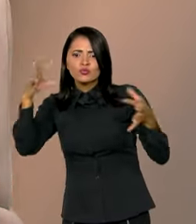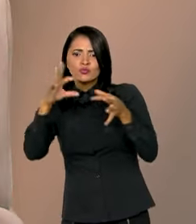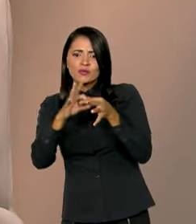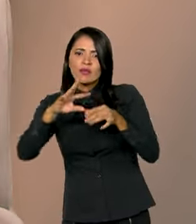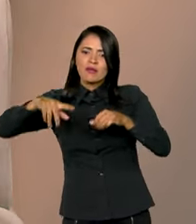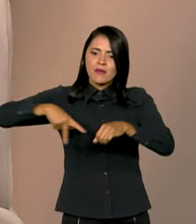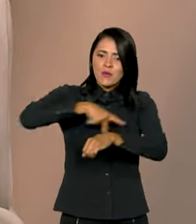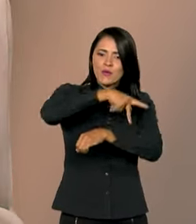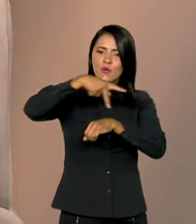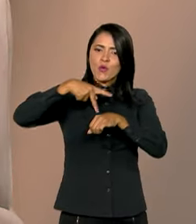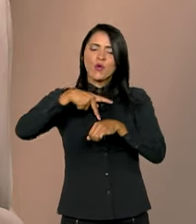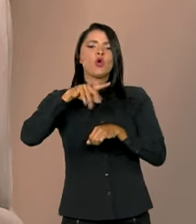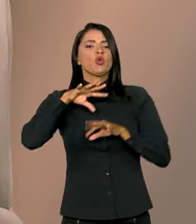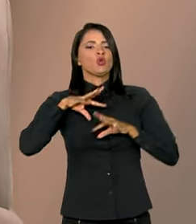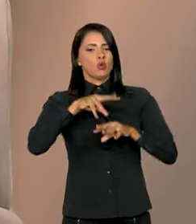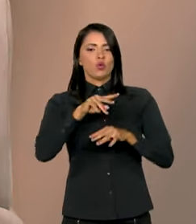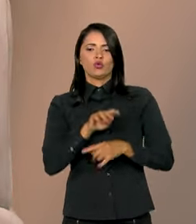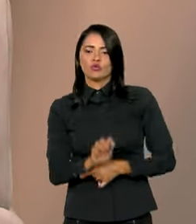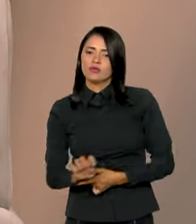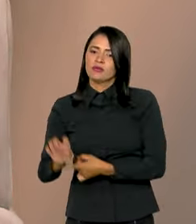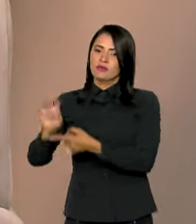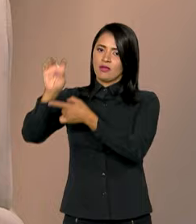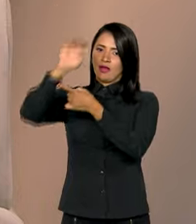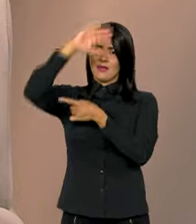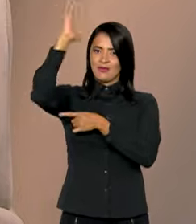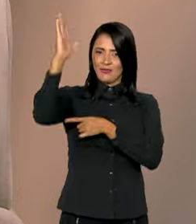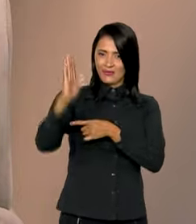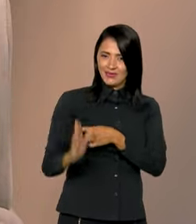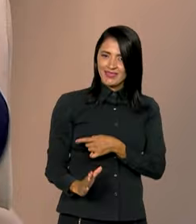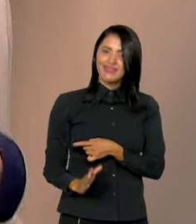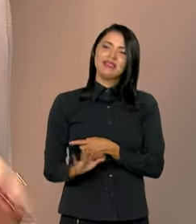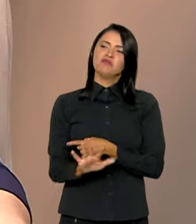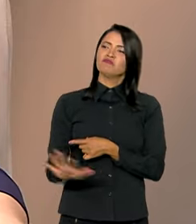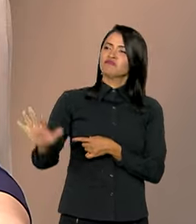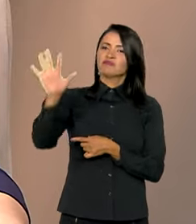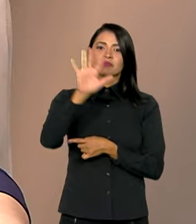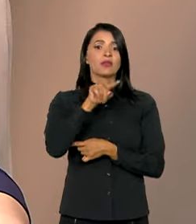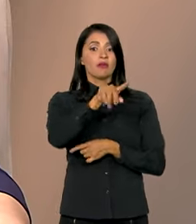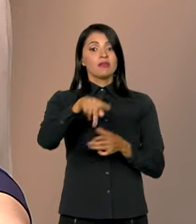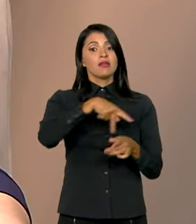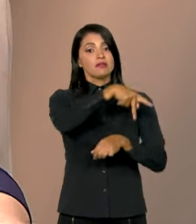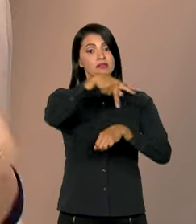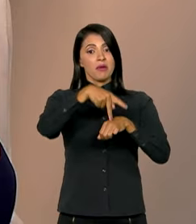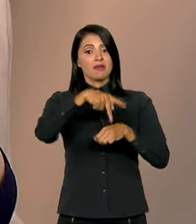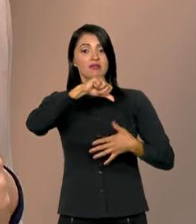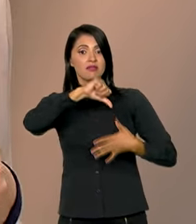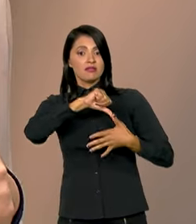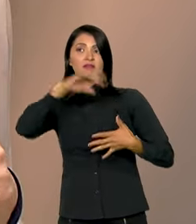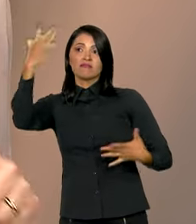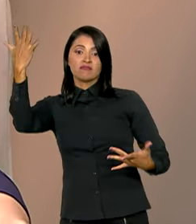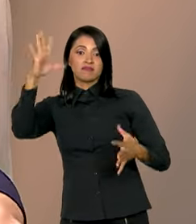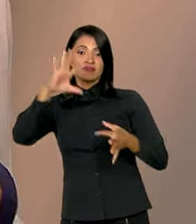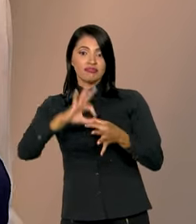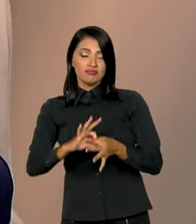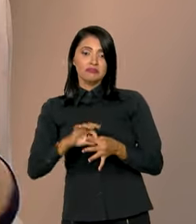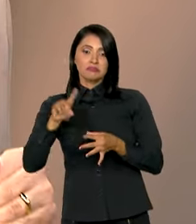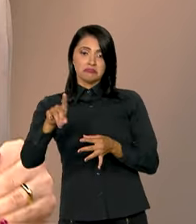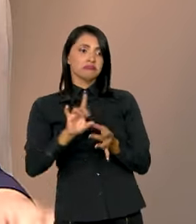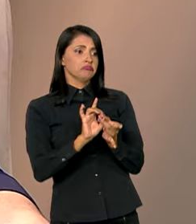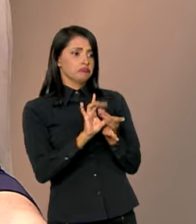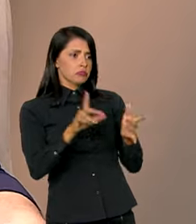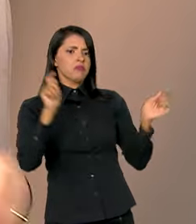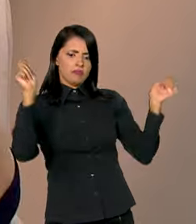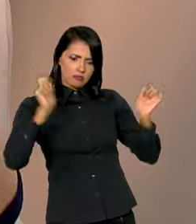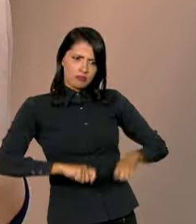todos os estados brasileiros, especialmente o Brasil, de um modo geral, com esses países da América do Sul. Ele deu carta branca, falou,